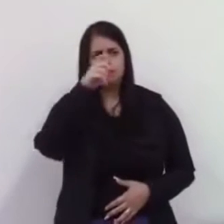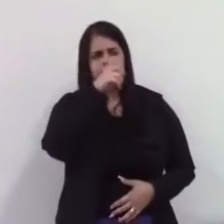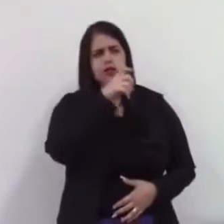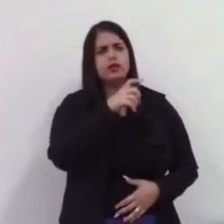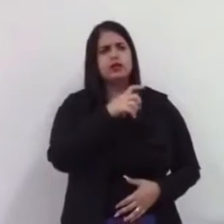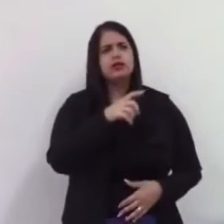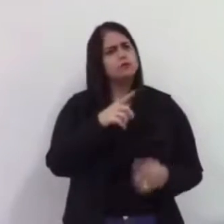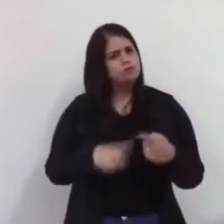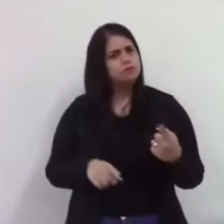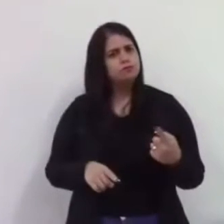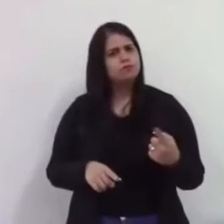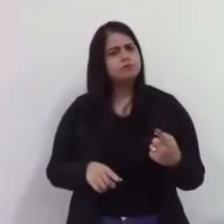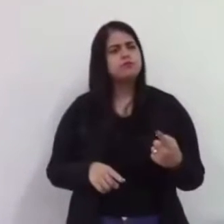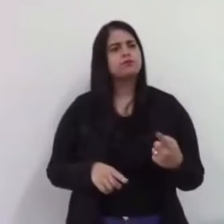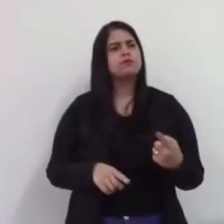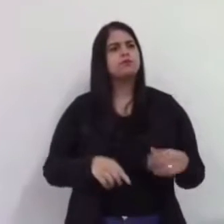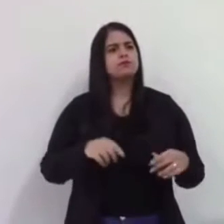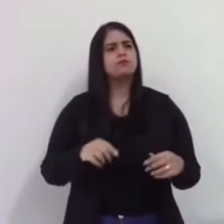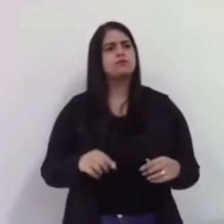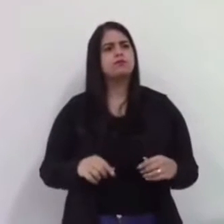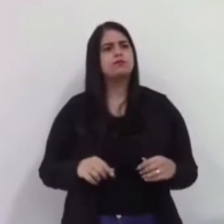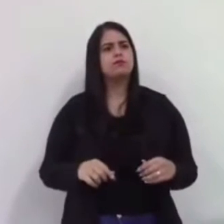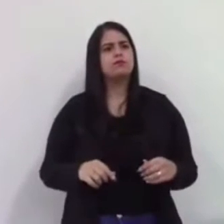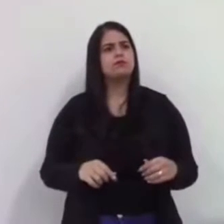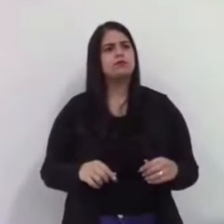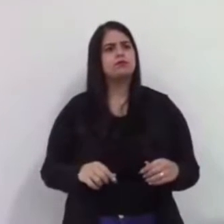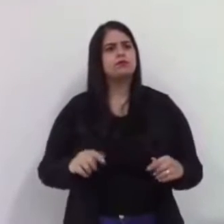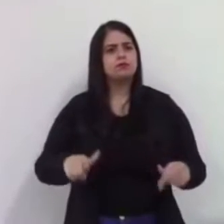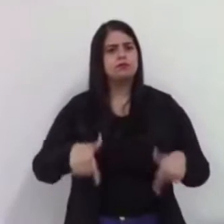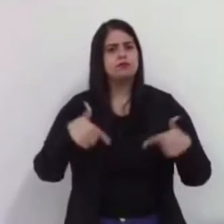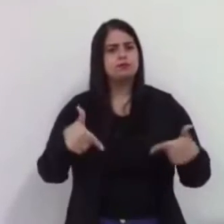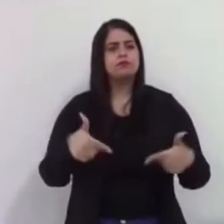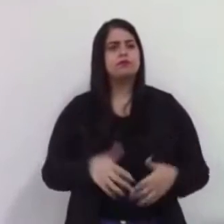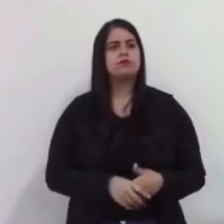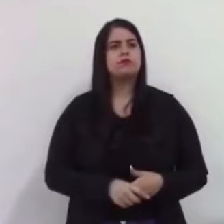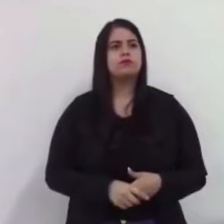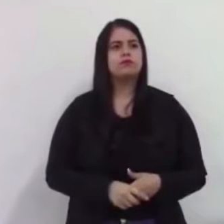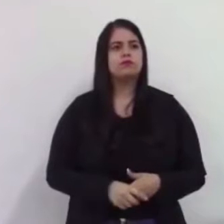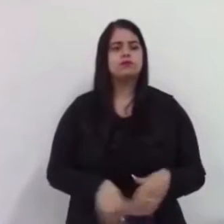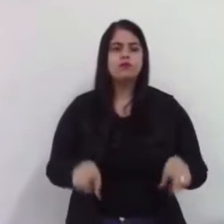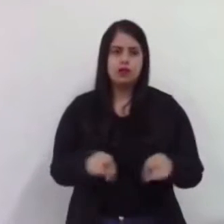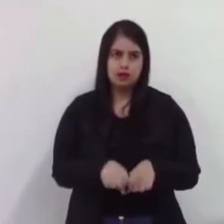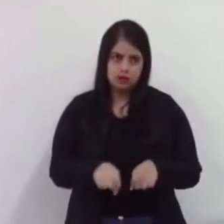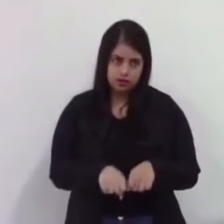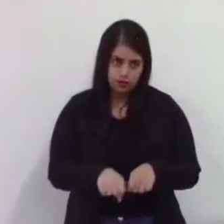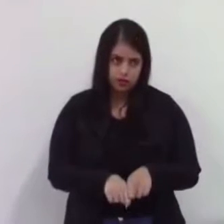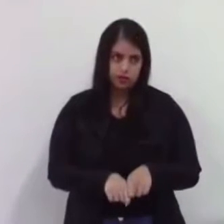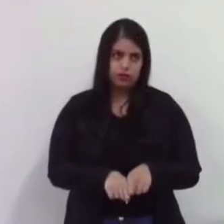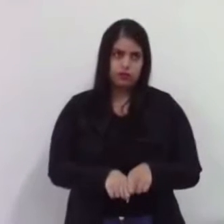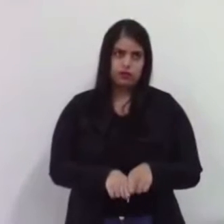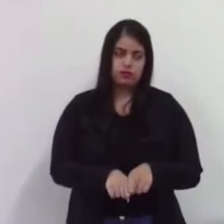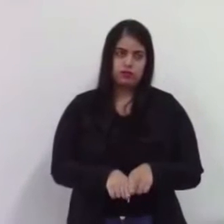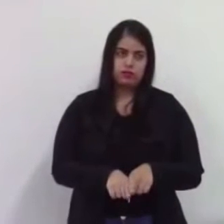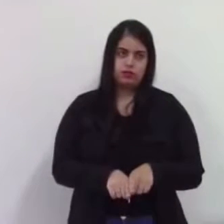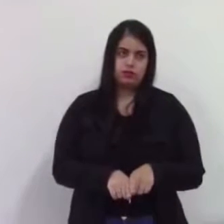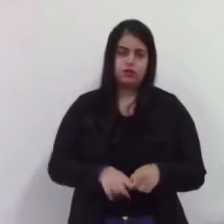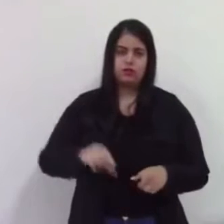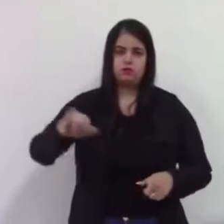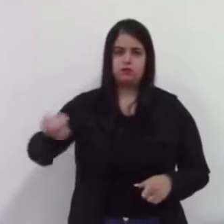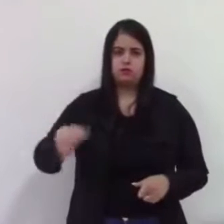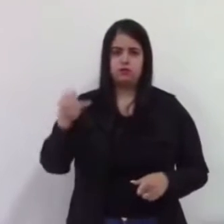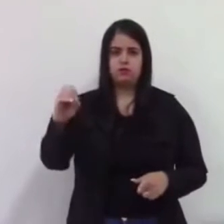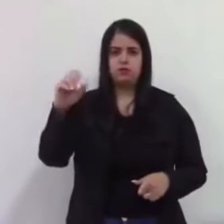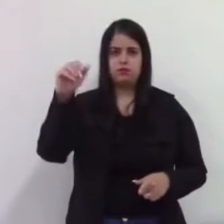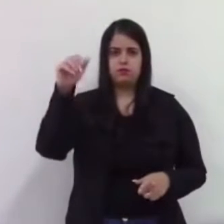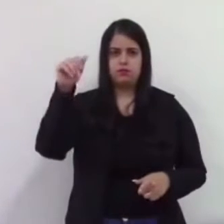a Deus foi resolvida lá no hospital, também a meu tio Joaquim Almeida, conhecido como Kika da